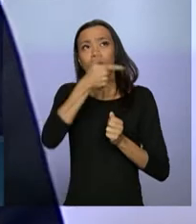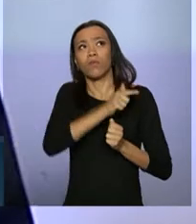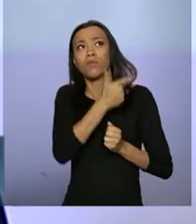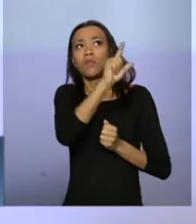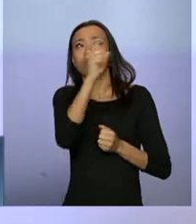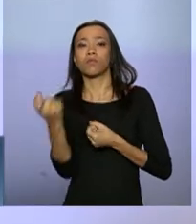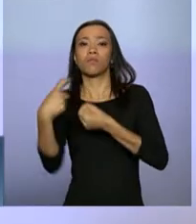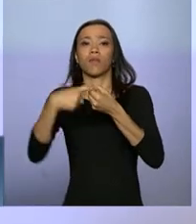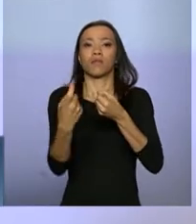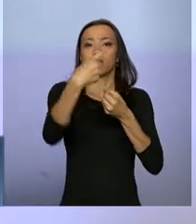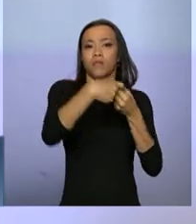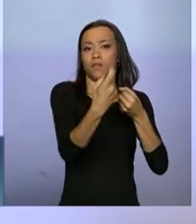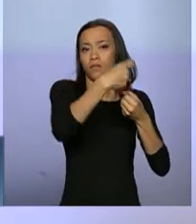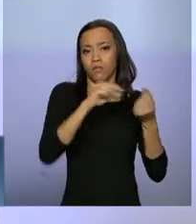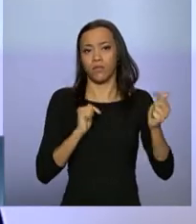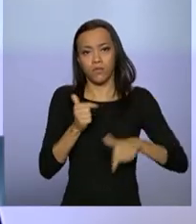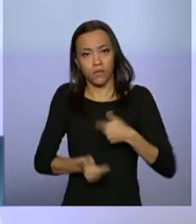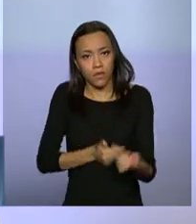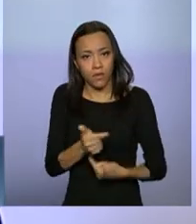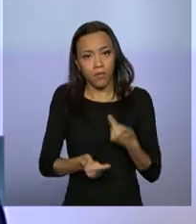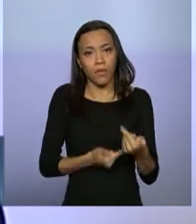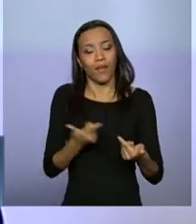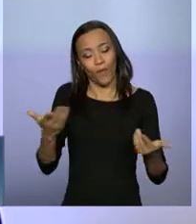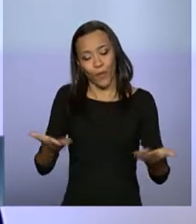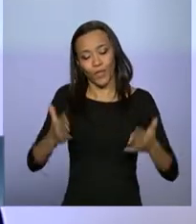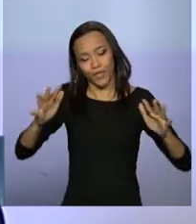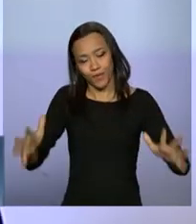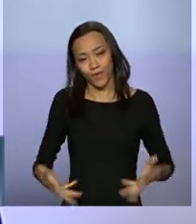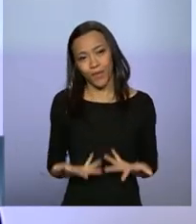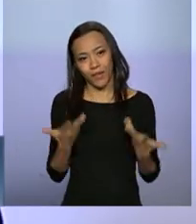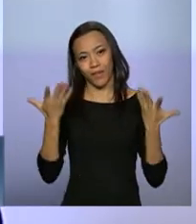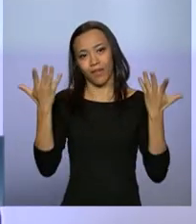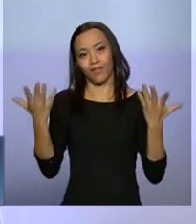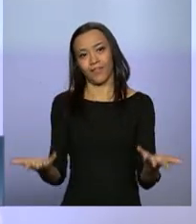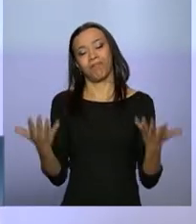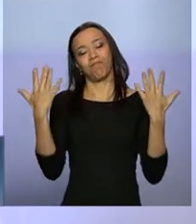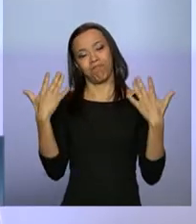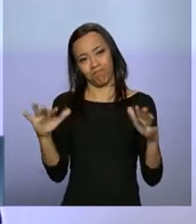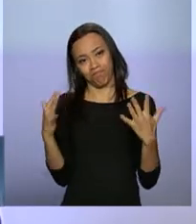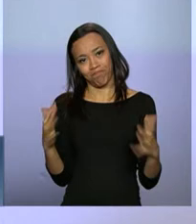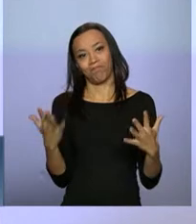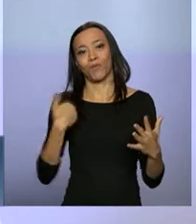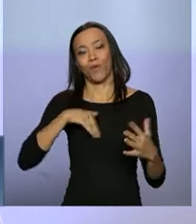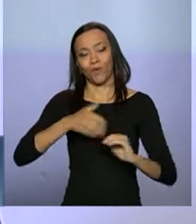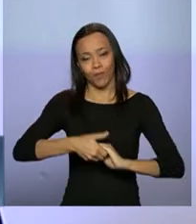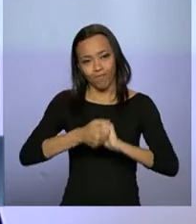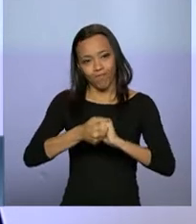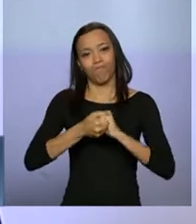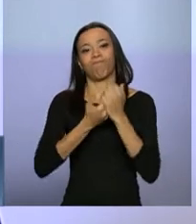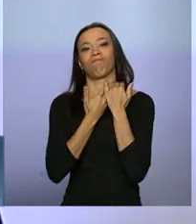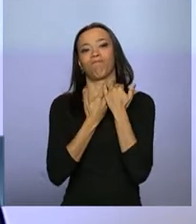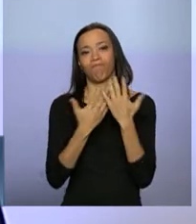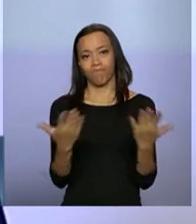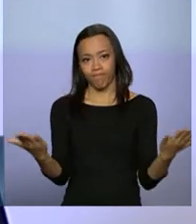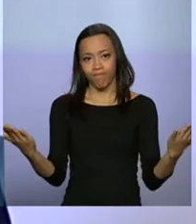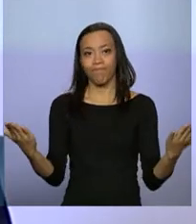realizaram essas ações, aqui as nossas homenagens, os nossos cumprimentos, e que os resultados sirvam como um